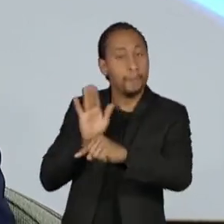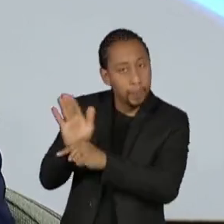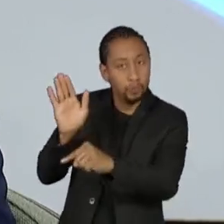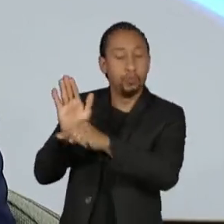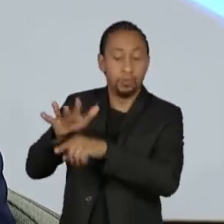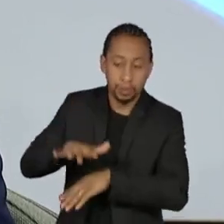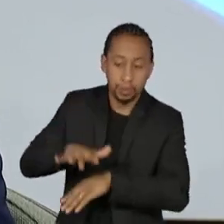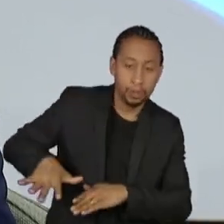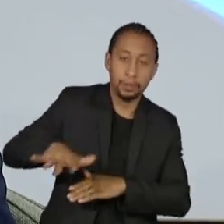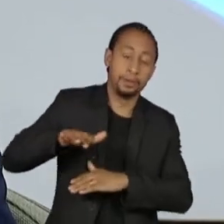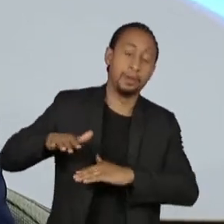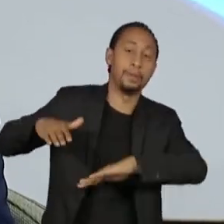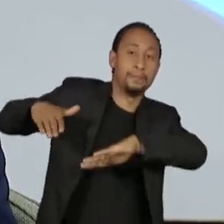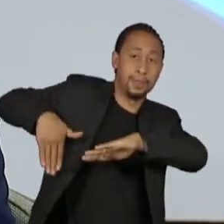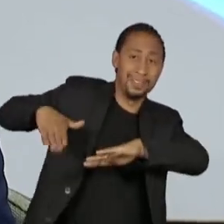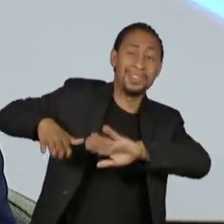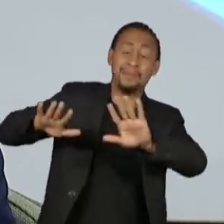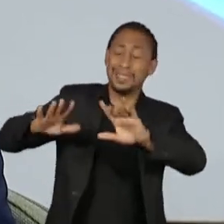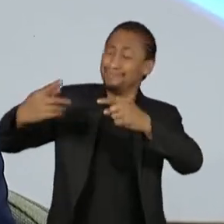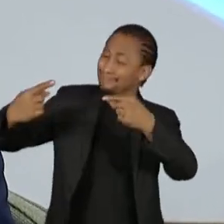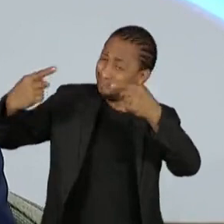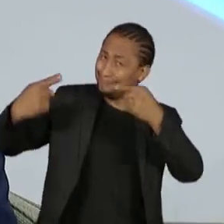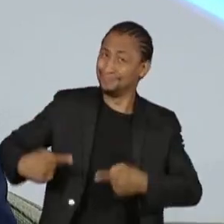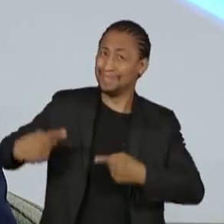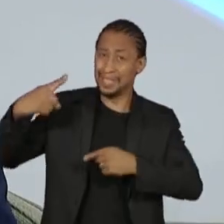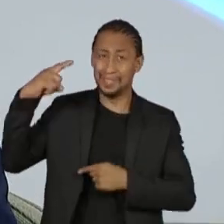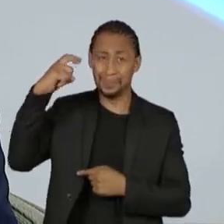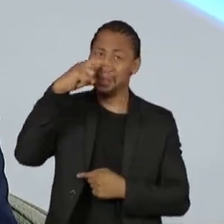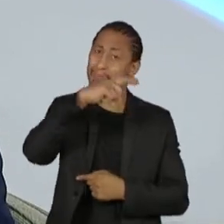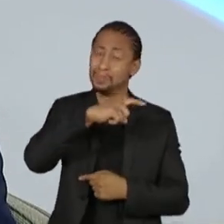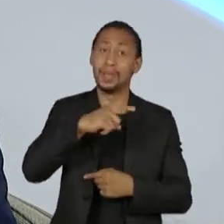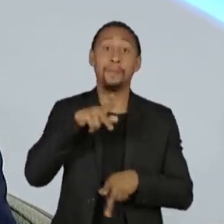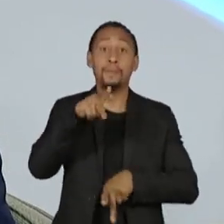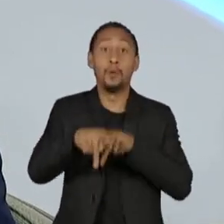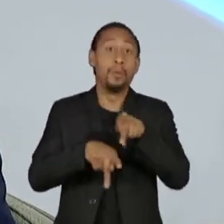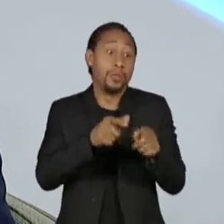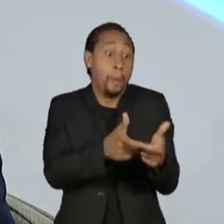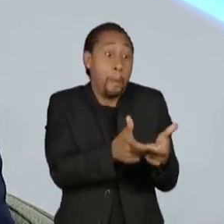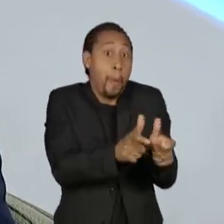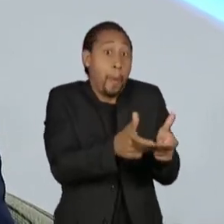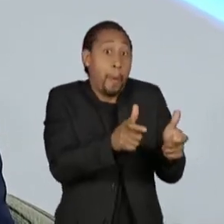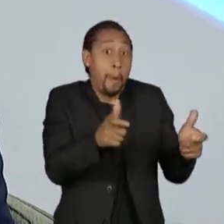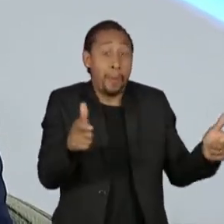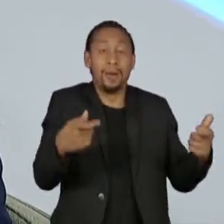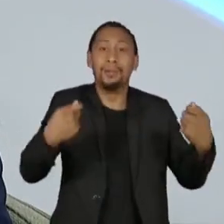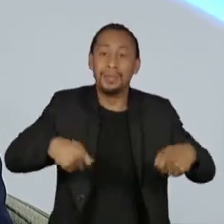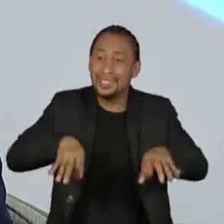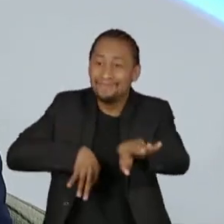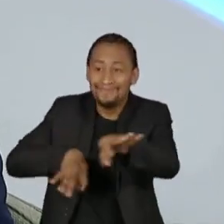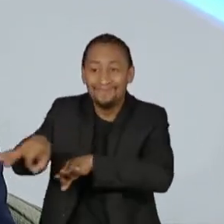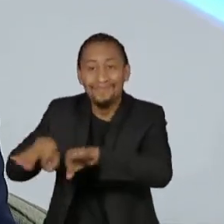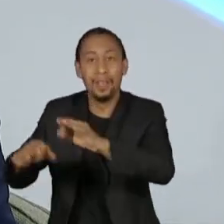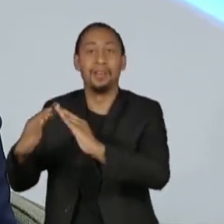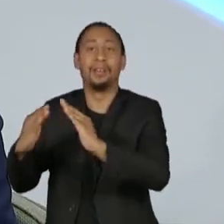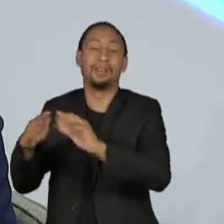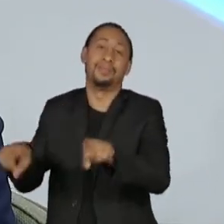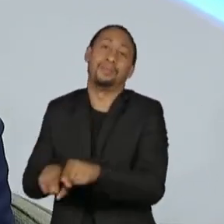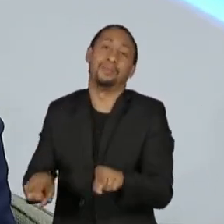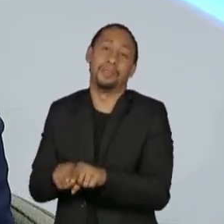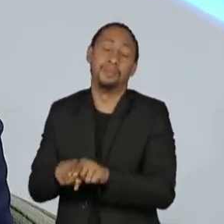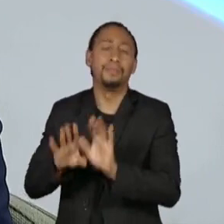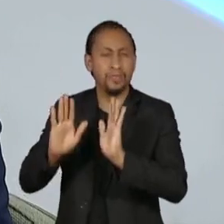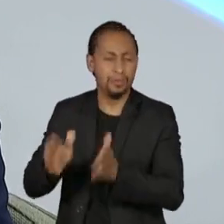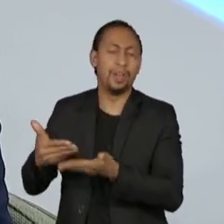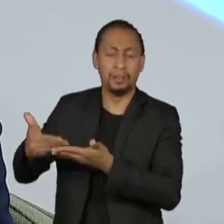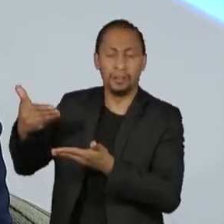sabe da demanda cada vez maior por habitação. E habitação, na minha opinião, Amideu, que já fui secretário de Habitação do